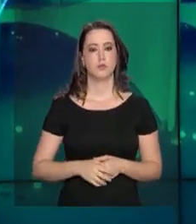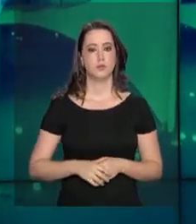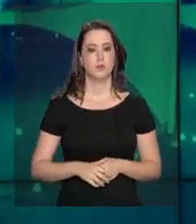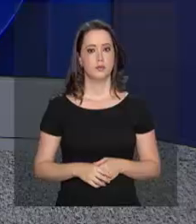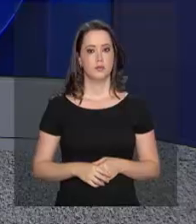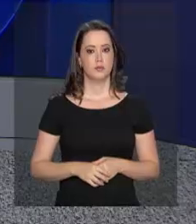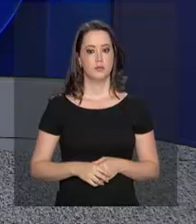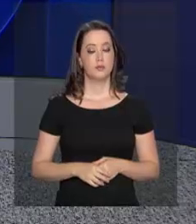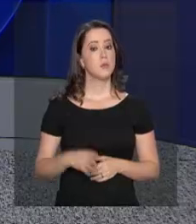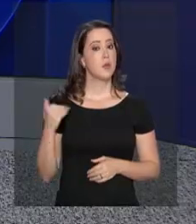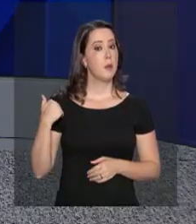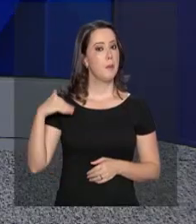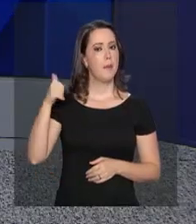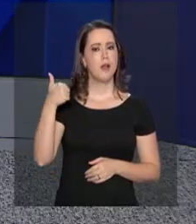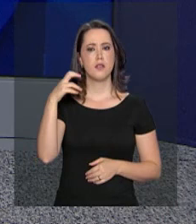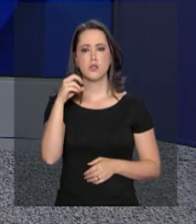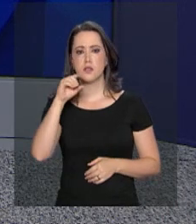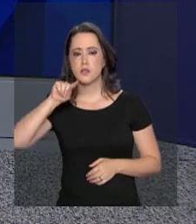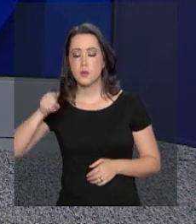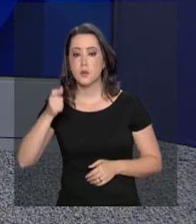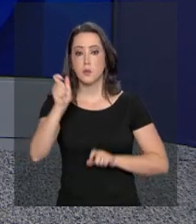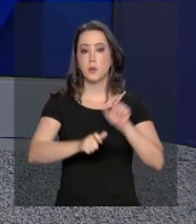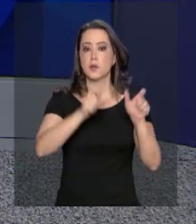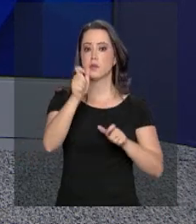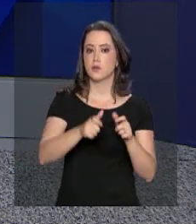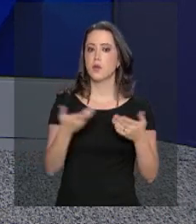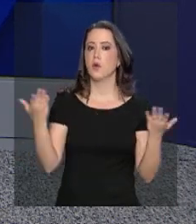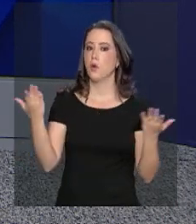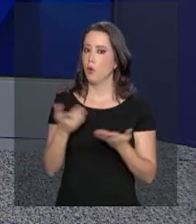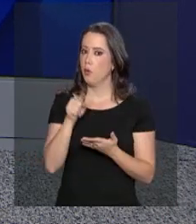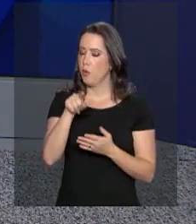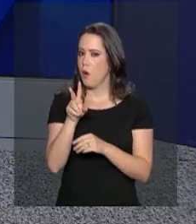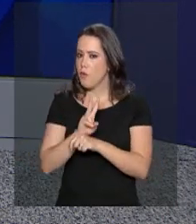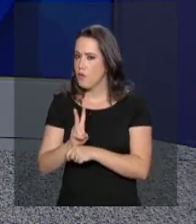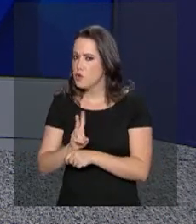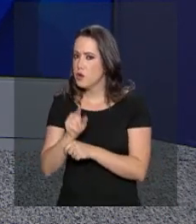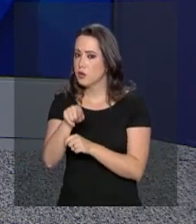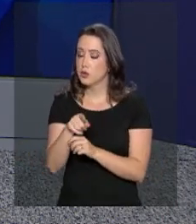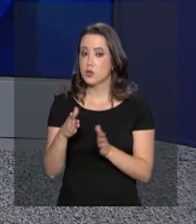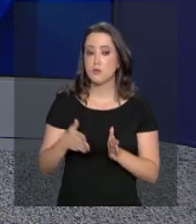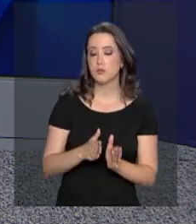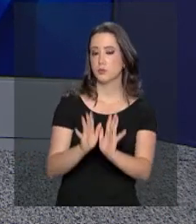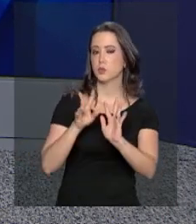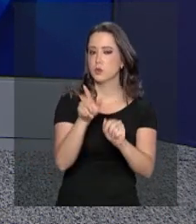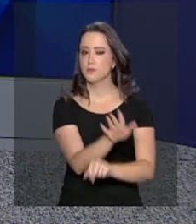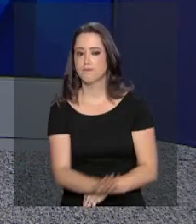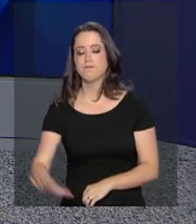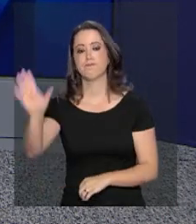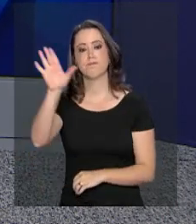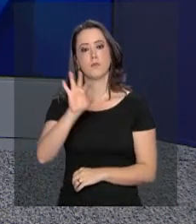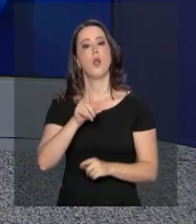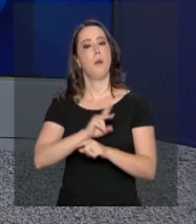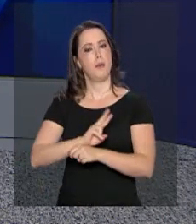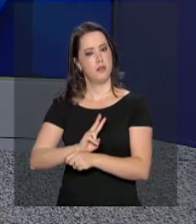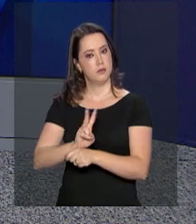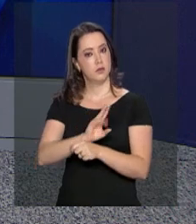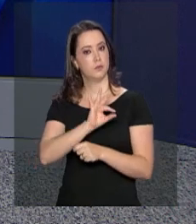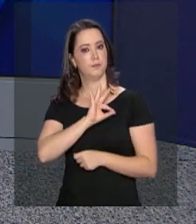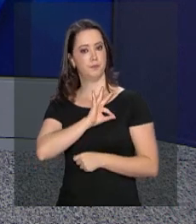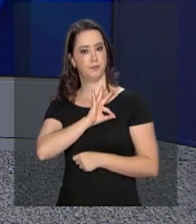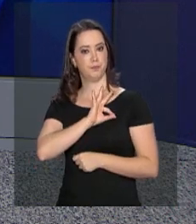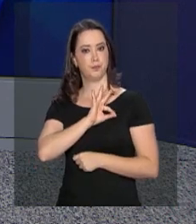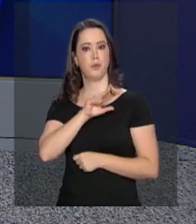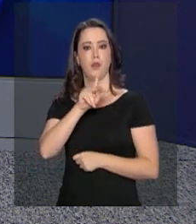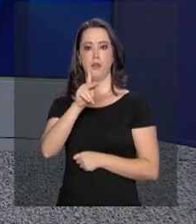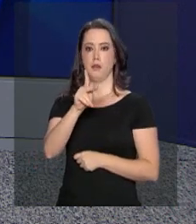dezembro. Mais de 150 mil pessoas foram abordadas nas estradas de todo o país pela fiscalização da Polícia